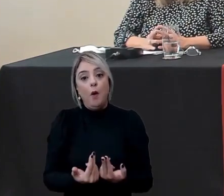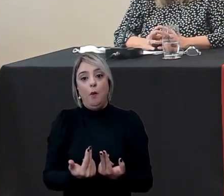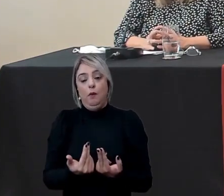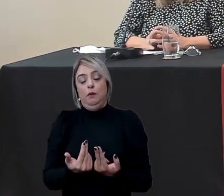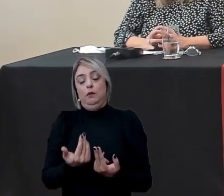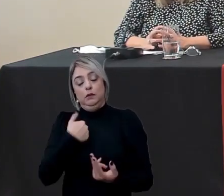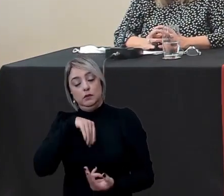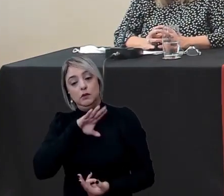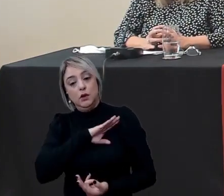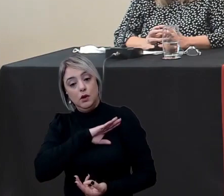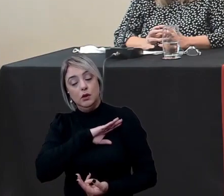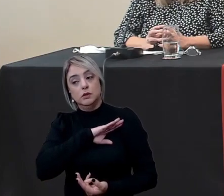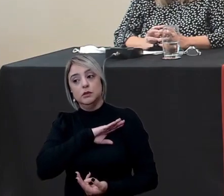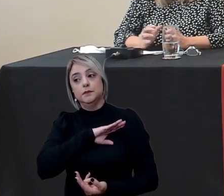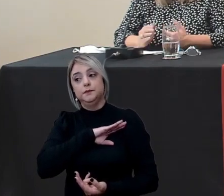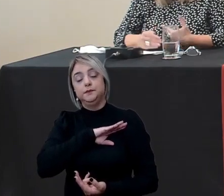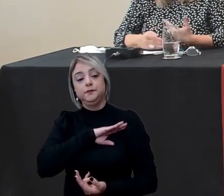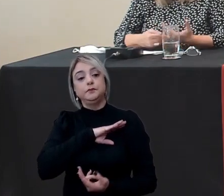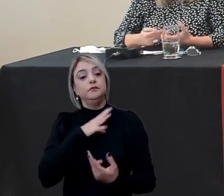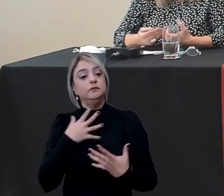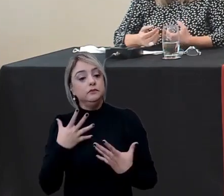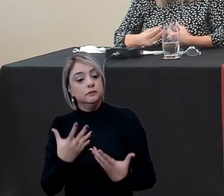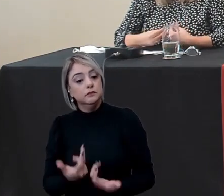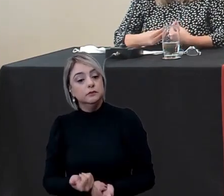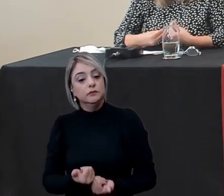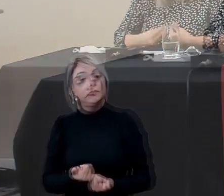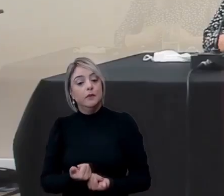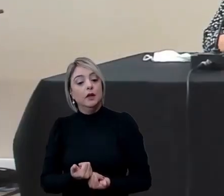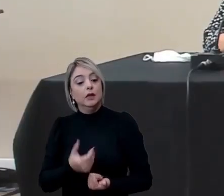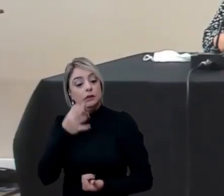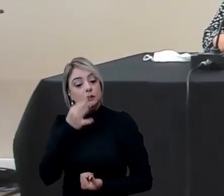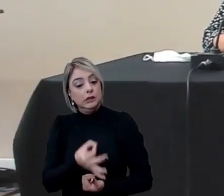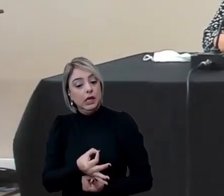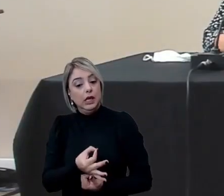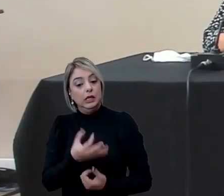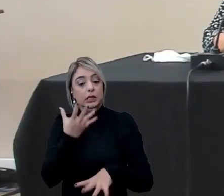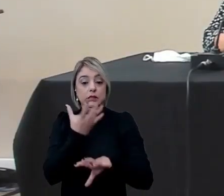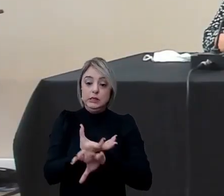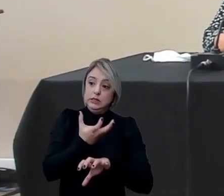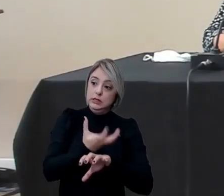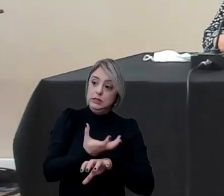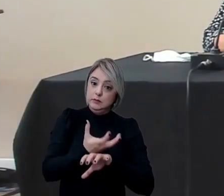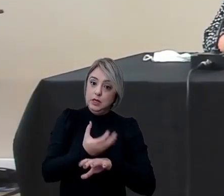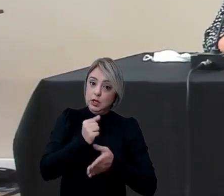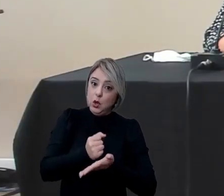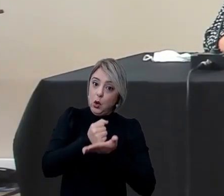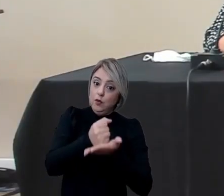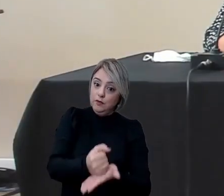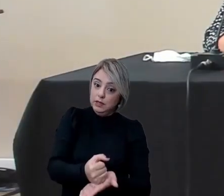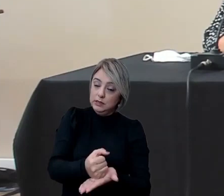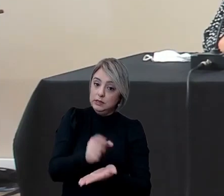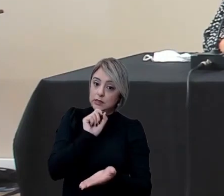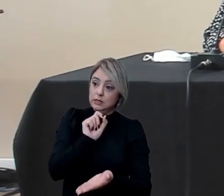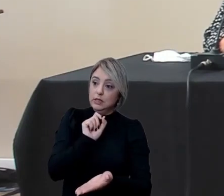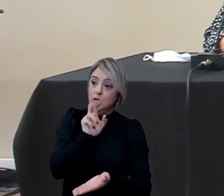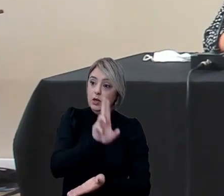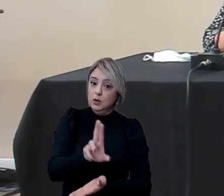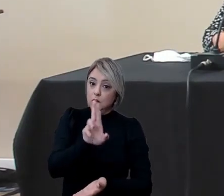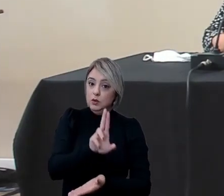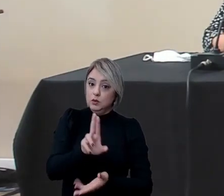nós vamos obviamente essas disciplinas serão ofertadas utilizando